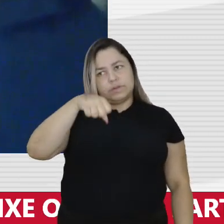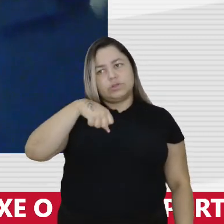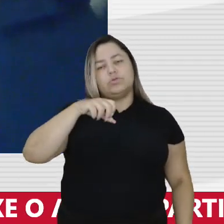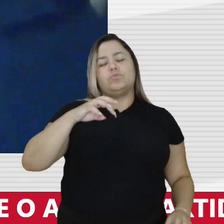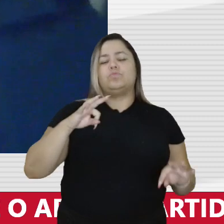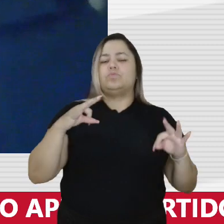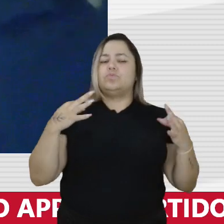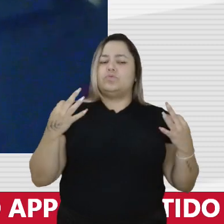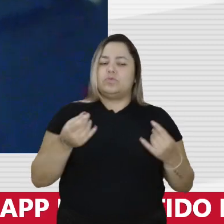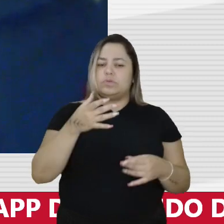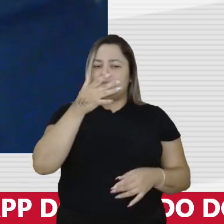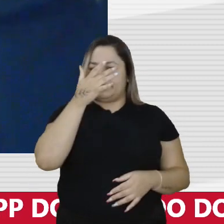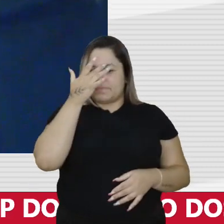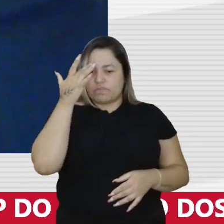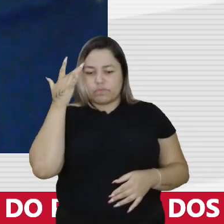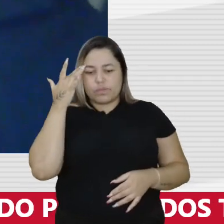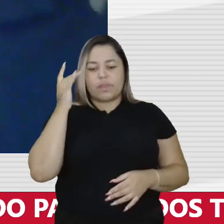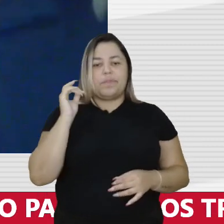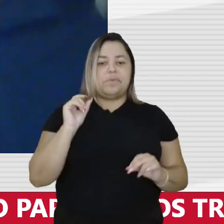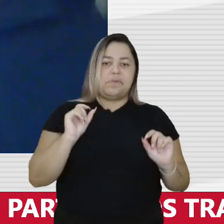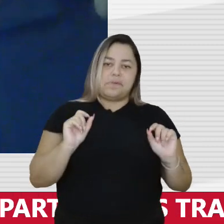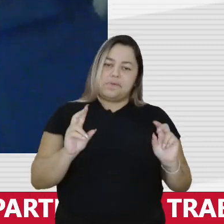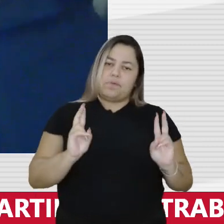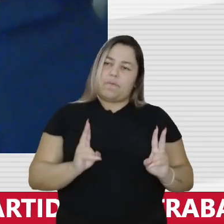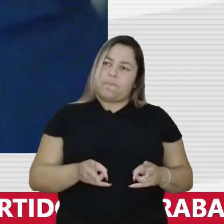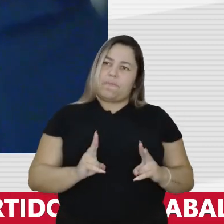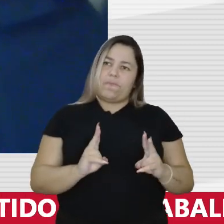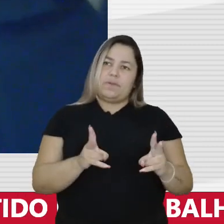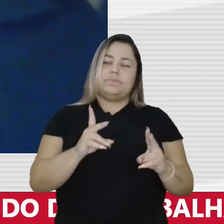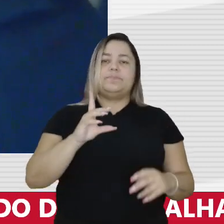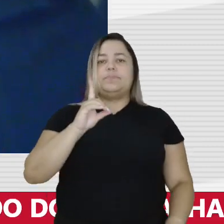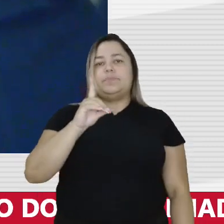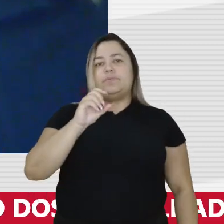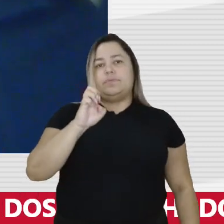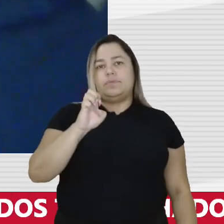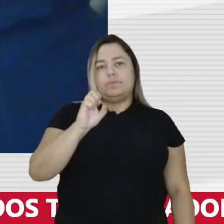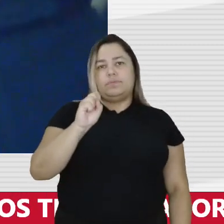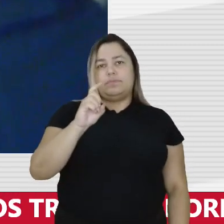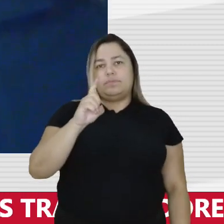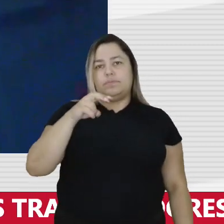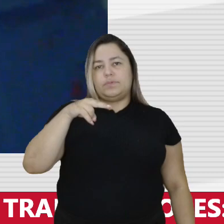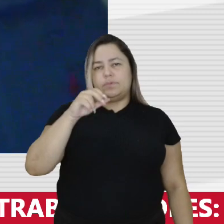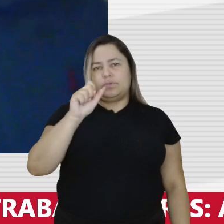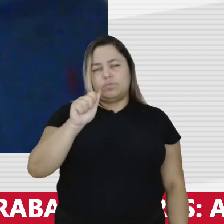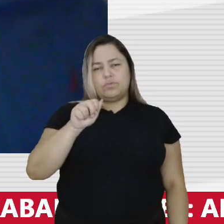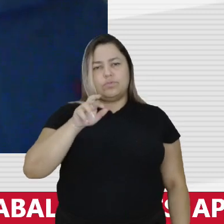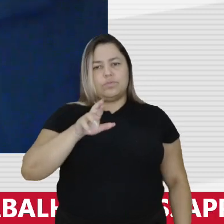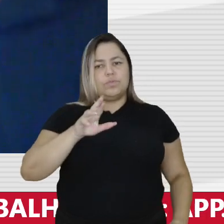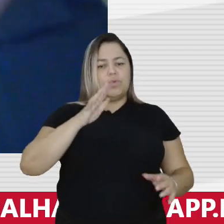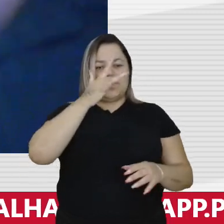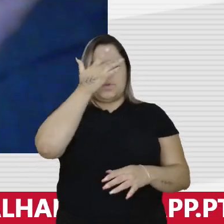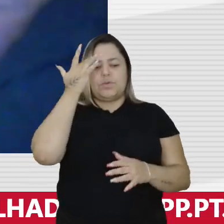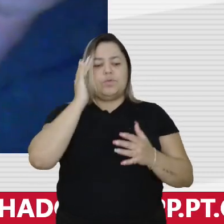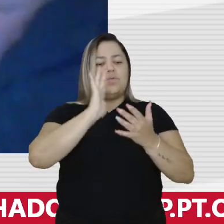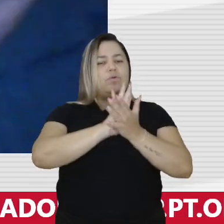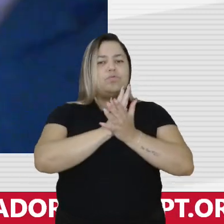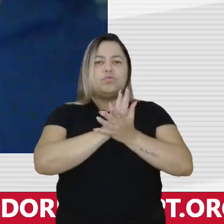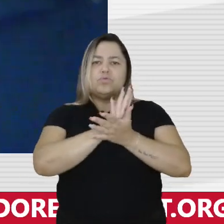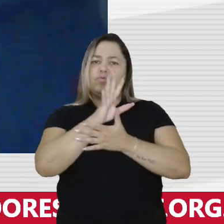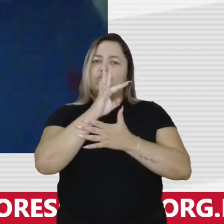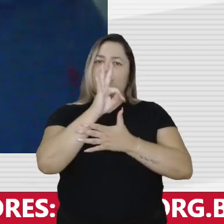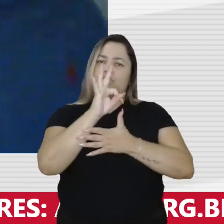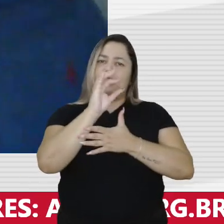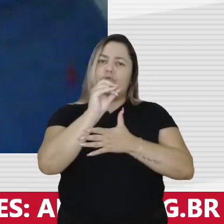de todos aqueles que continuam a desdenhar dos torturados que continuam a querer reinventar a